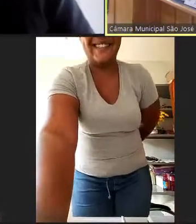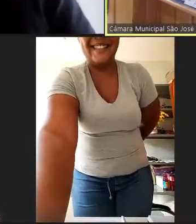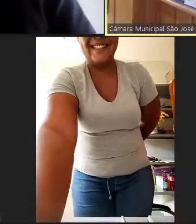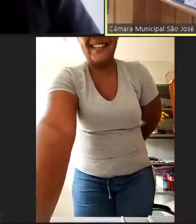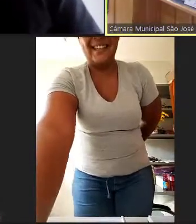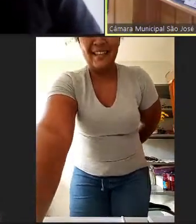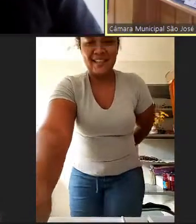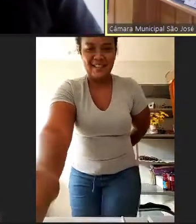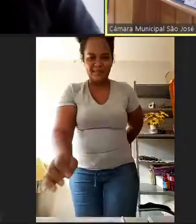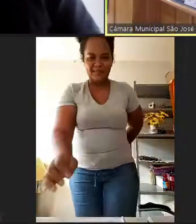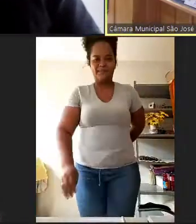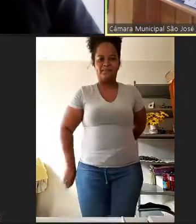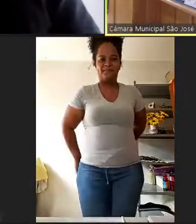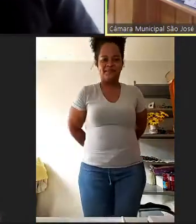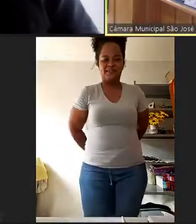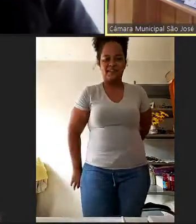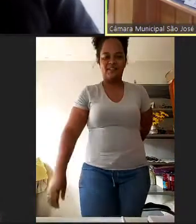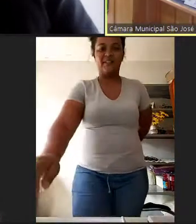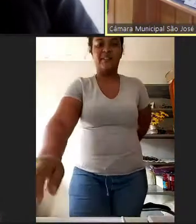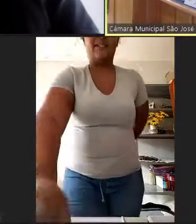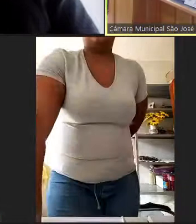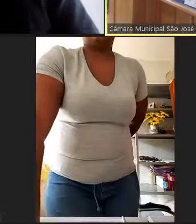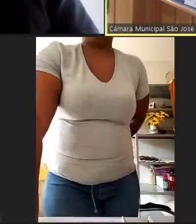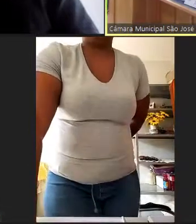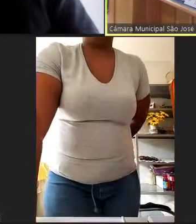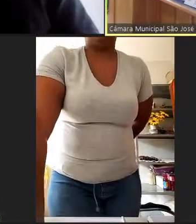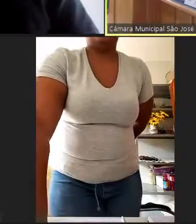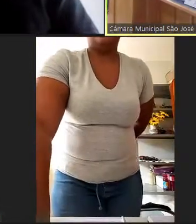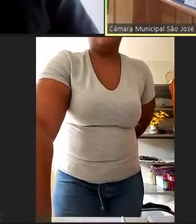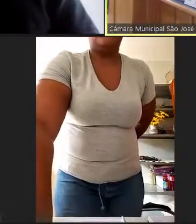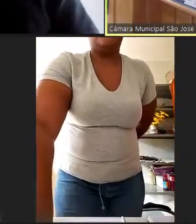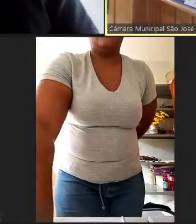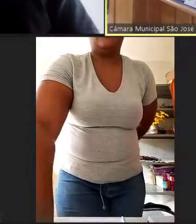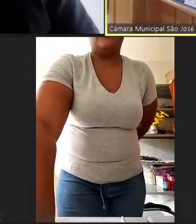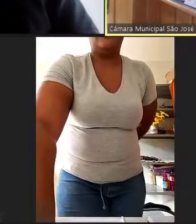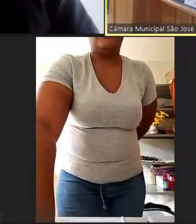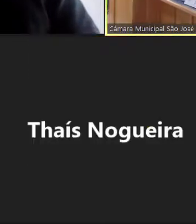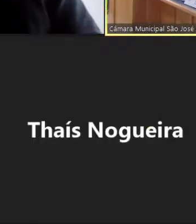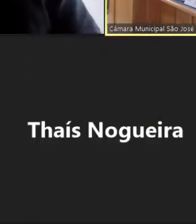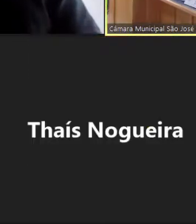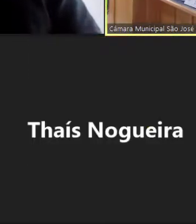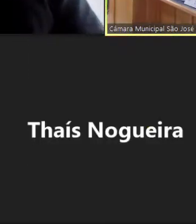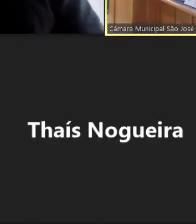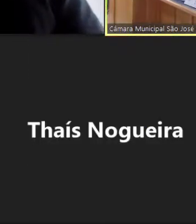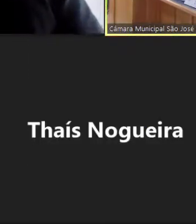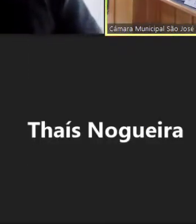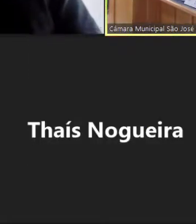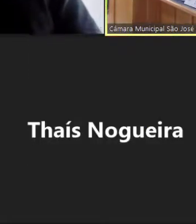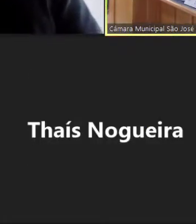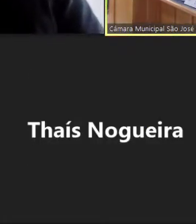azul percorrendo brilhante trajetória o rio para avançar